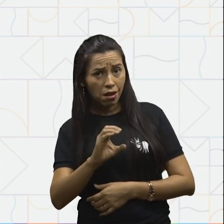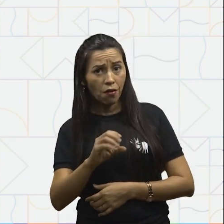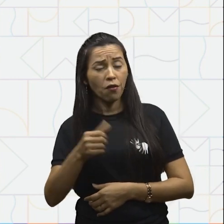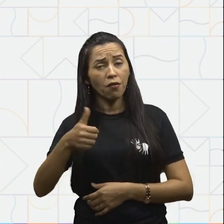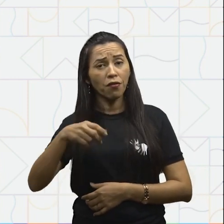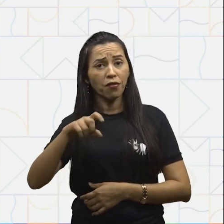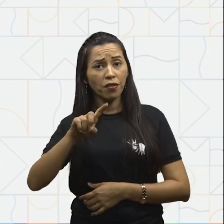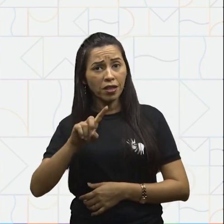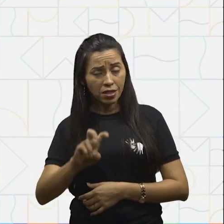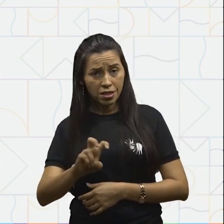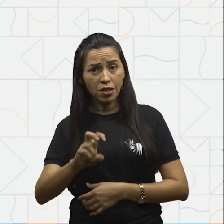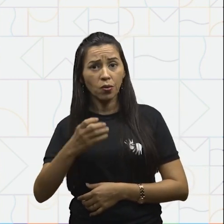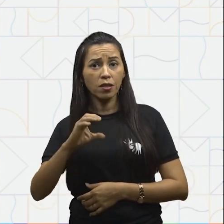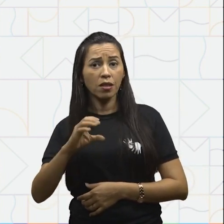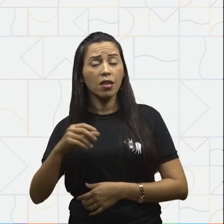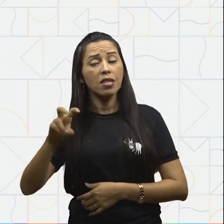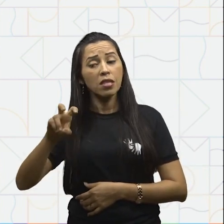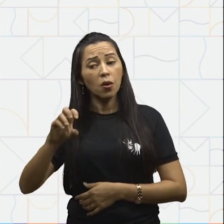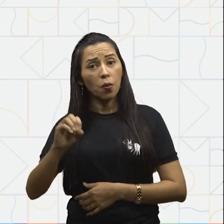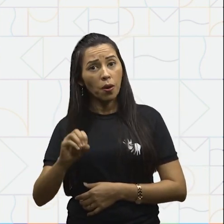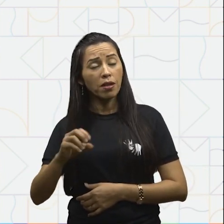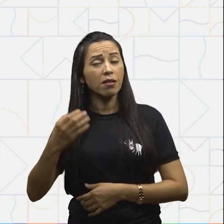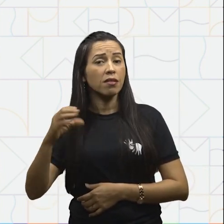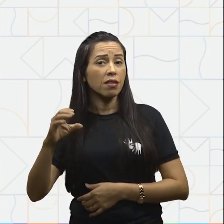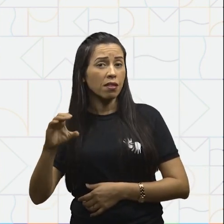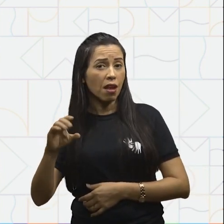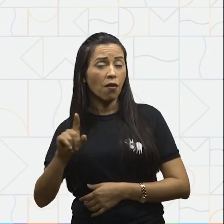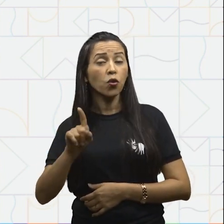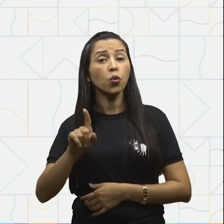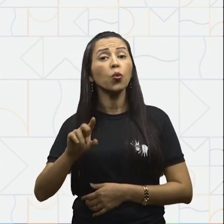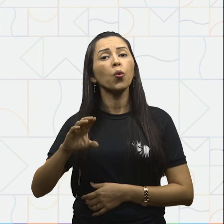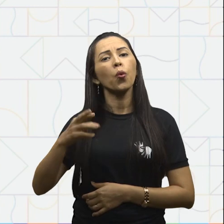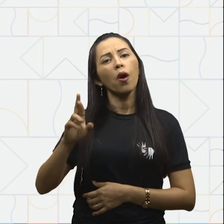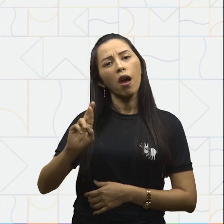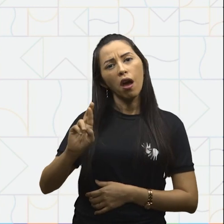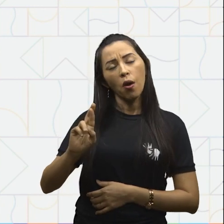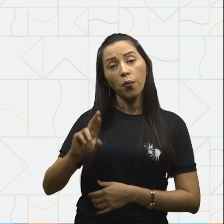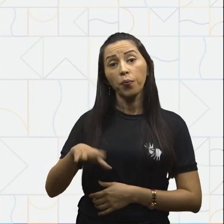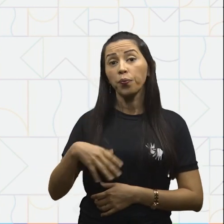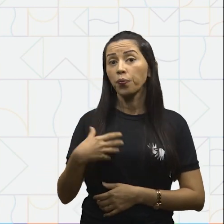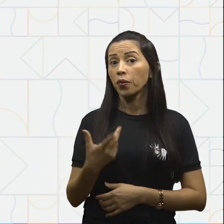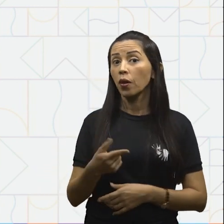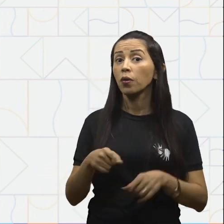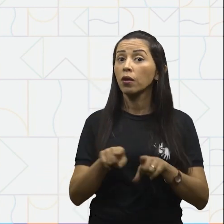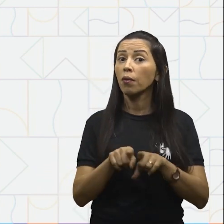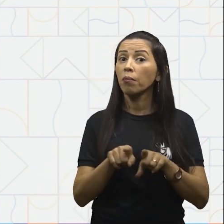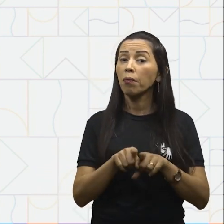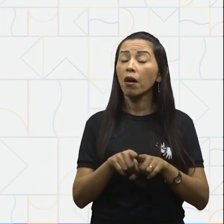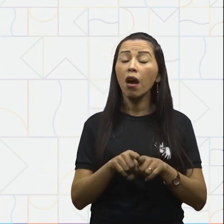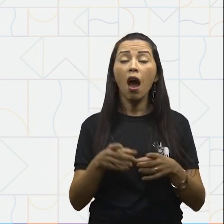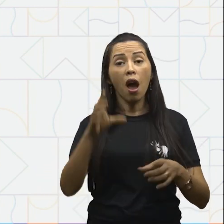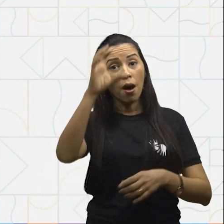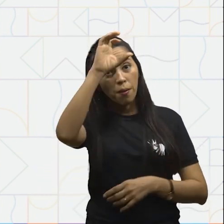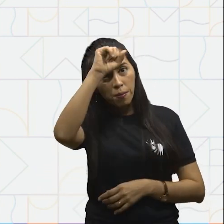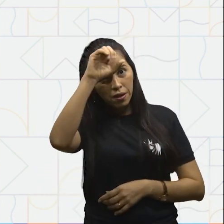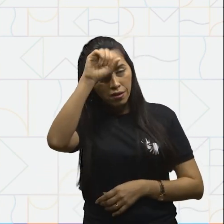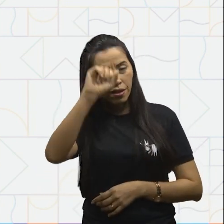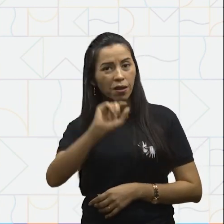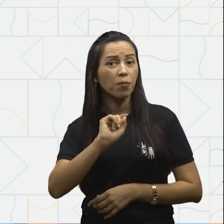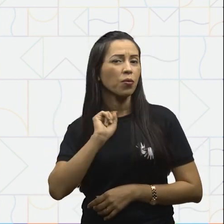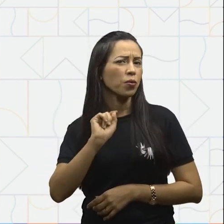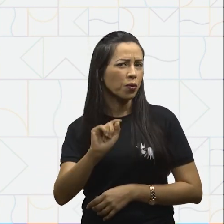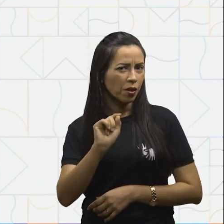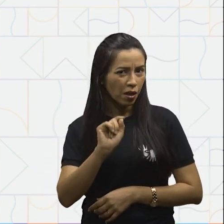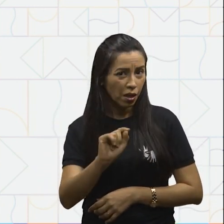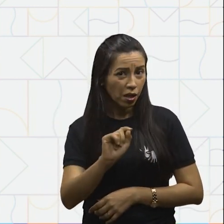25 centavos, 50 centavos e de 1 real. Vimos também que o único